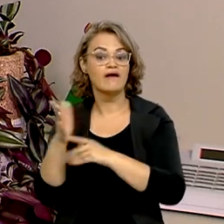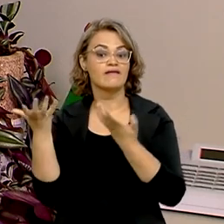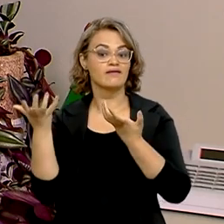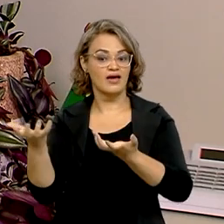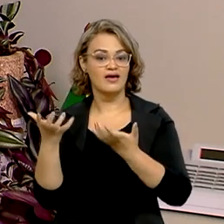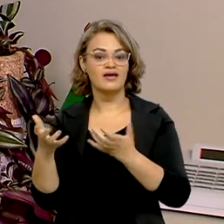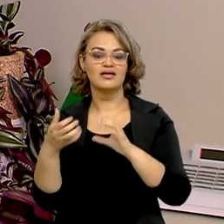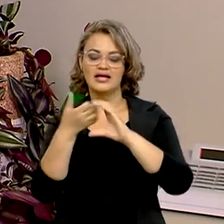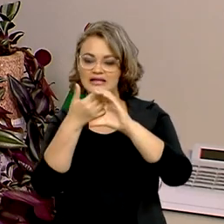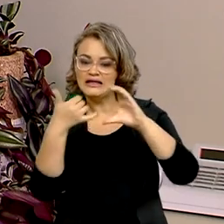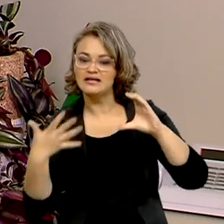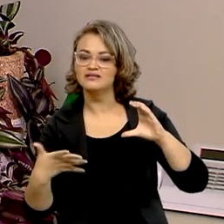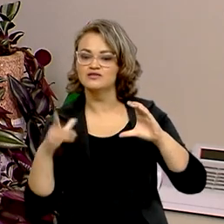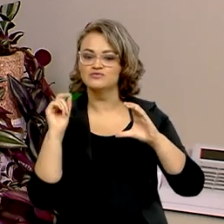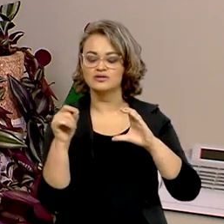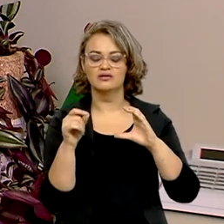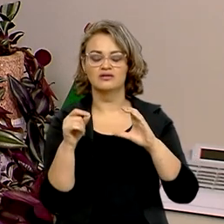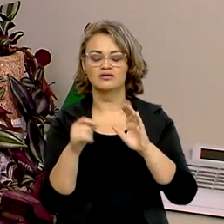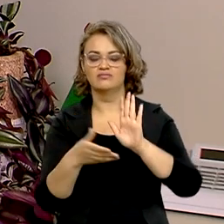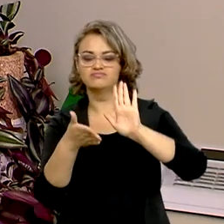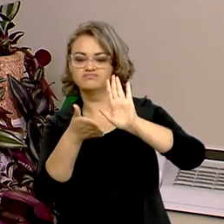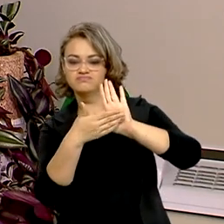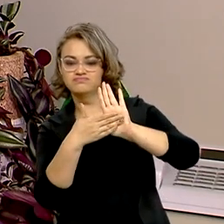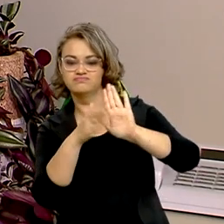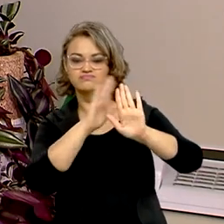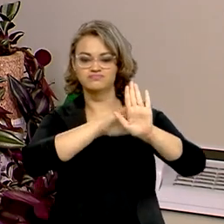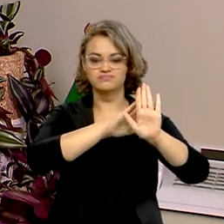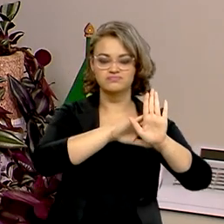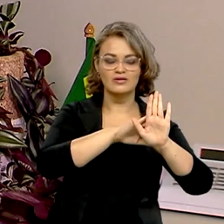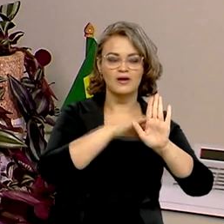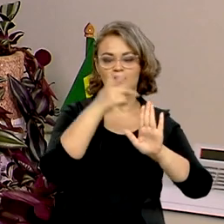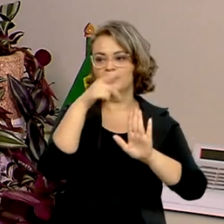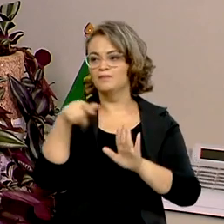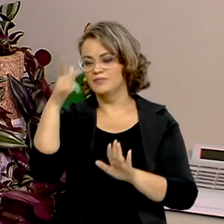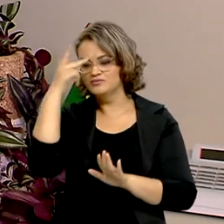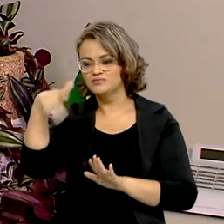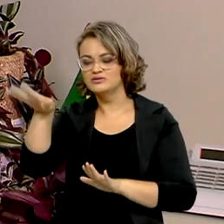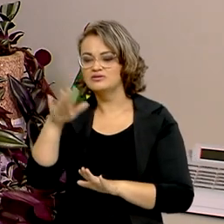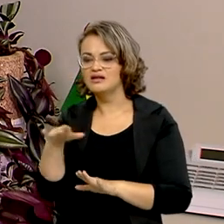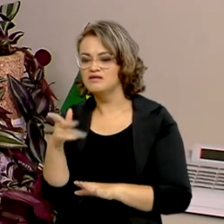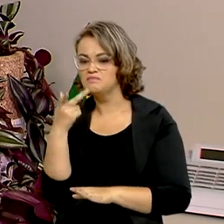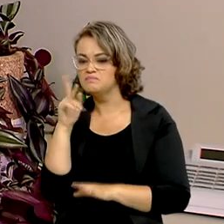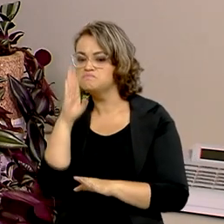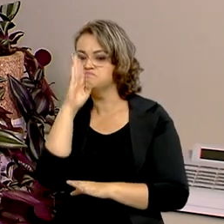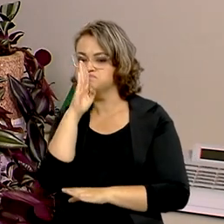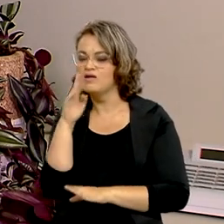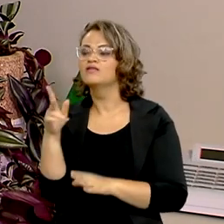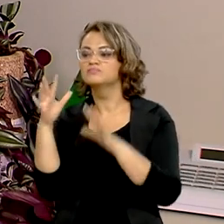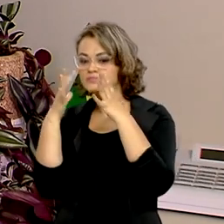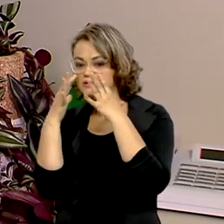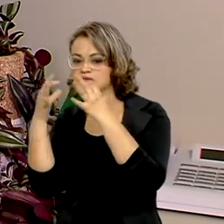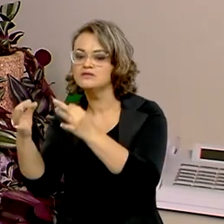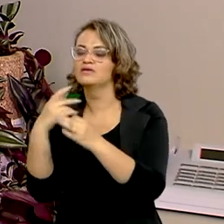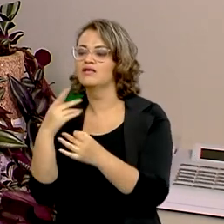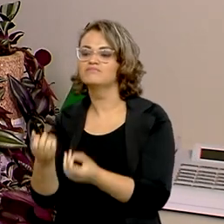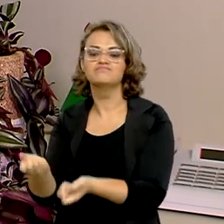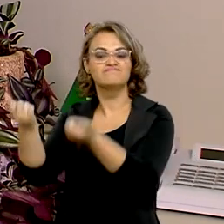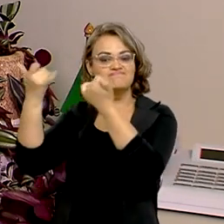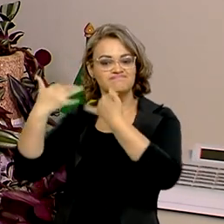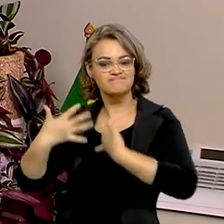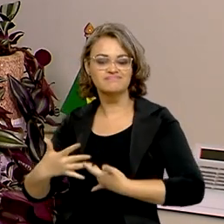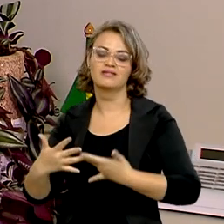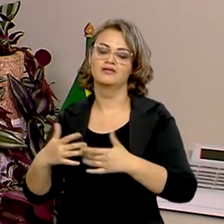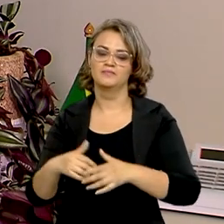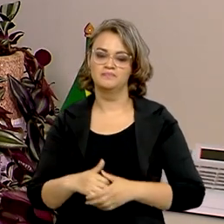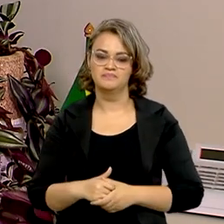esse caráter de trazer todos os lados e vozes que não foram ouvidas, minorias, setores que não estão aí tão